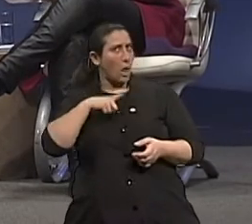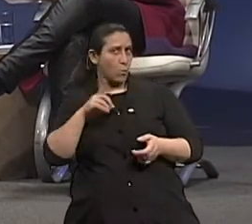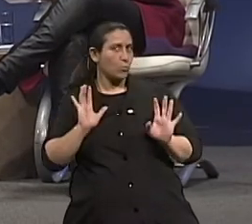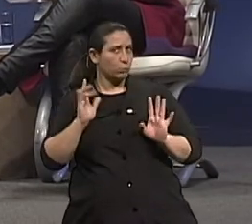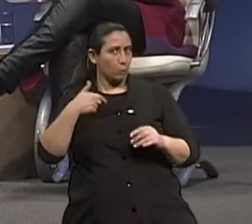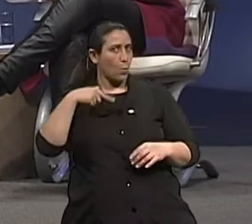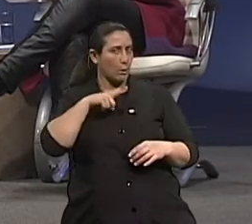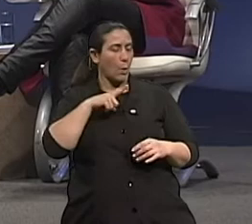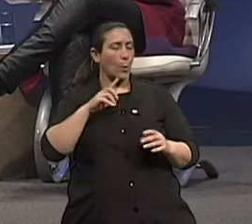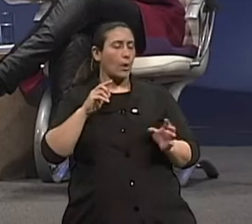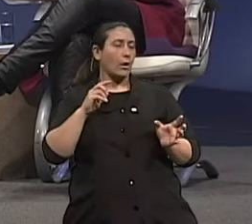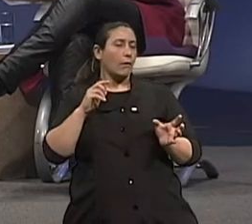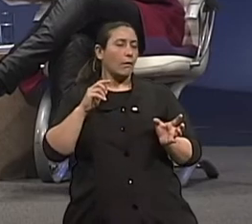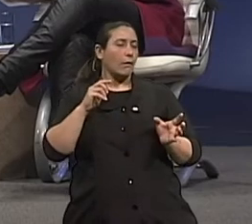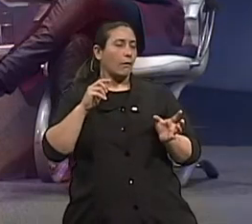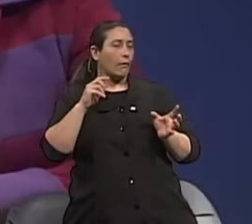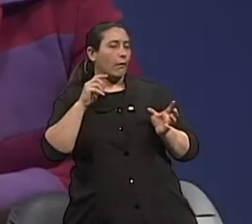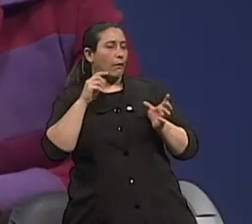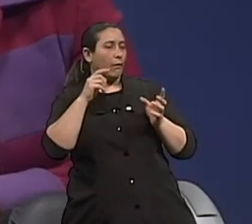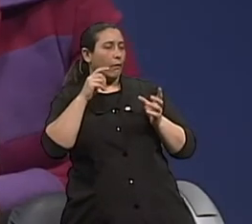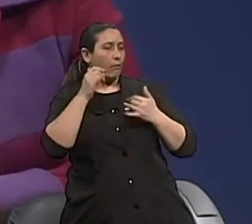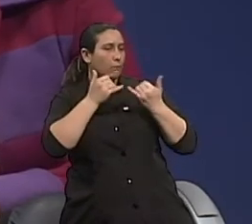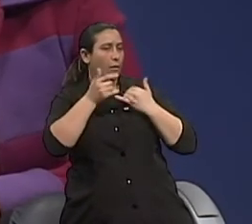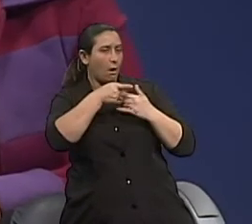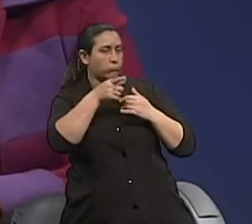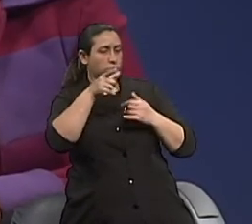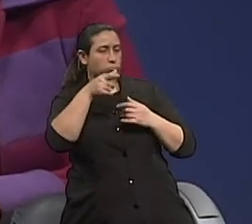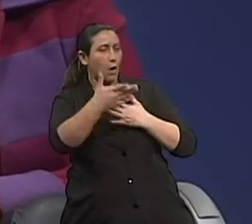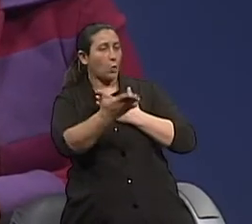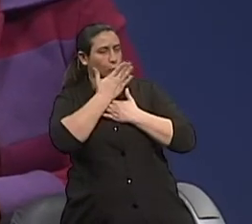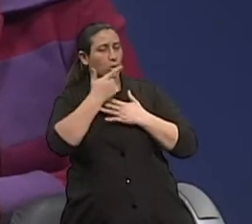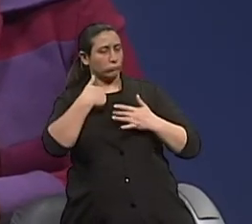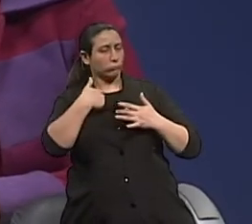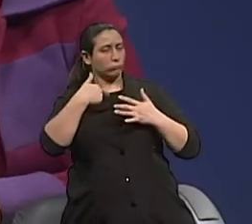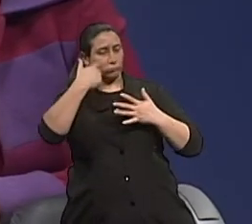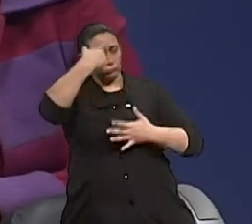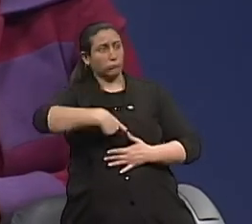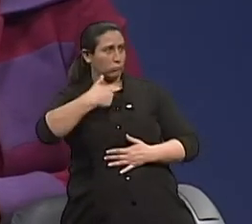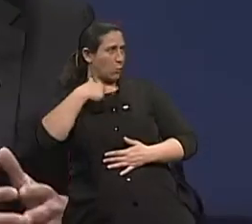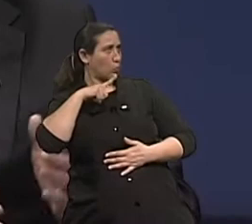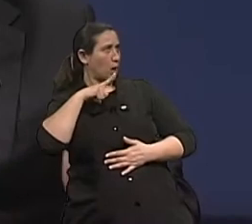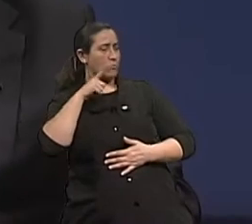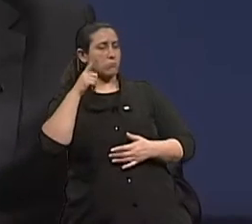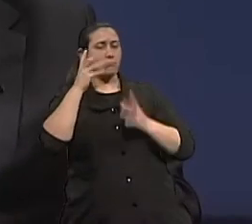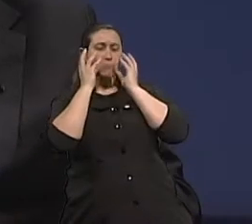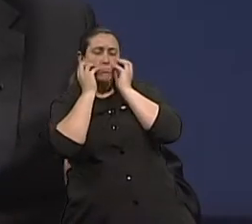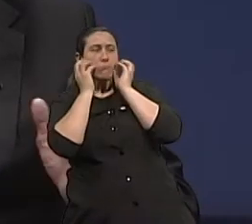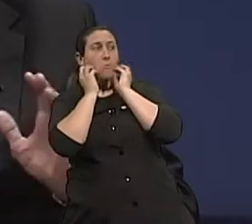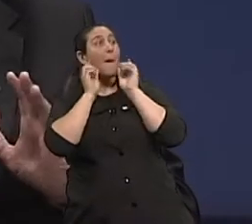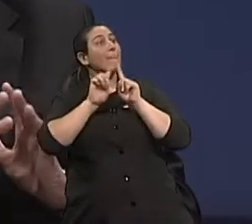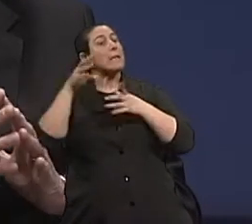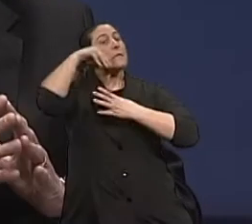responsável por ela, né? Ela pode estar mais velha, mas ela pode estar muito saudável. E é isso que a gente busca. E depende da gente.